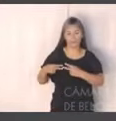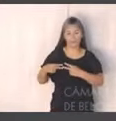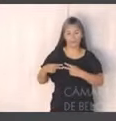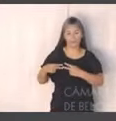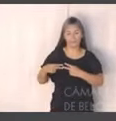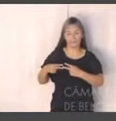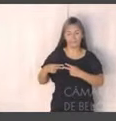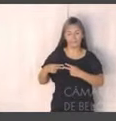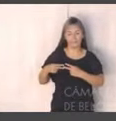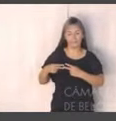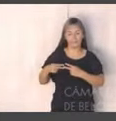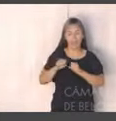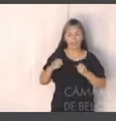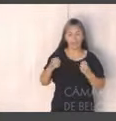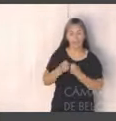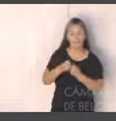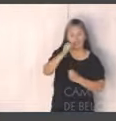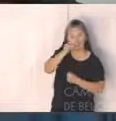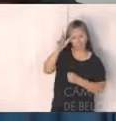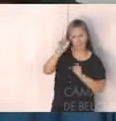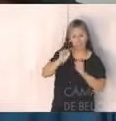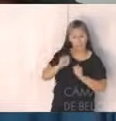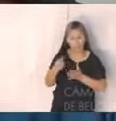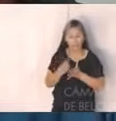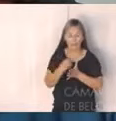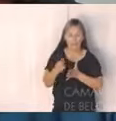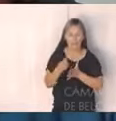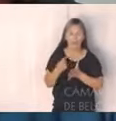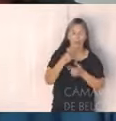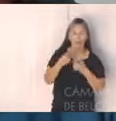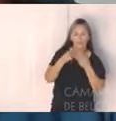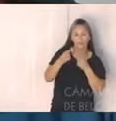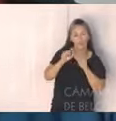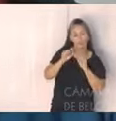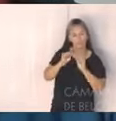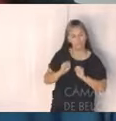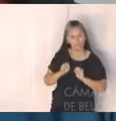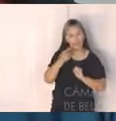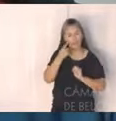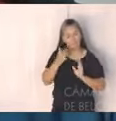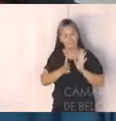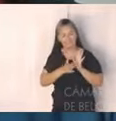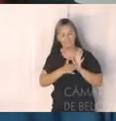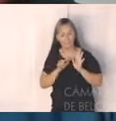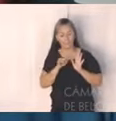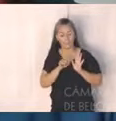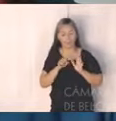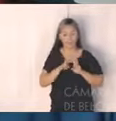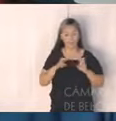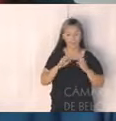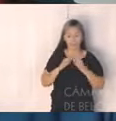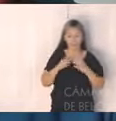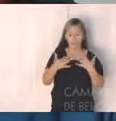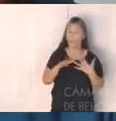enviar perguntas, comentários e sugestões e enviar a sua manifestação para esta audiência pública. Para isso, é necessário